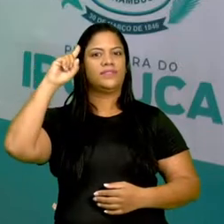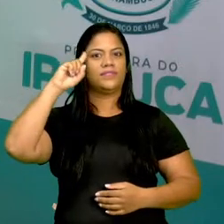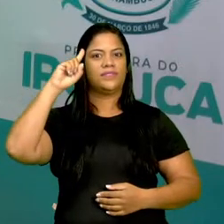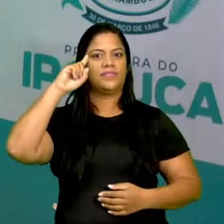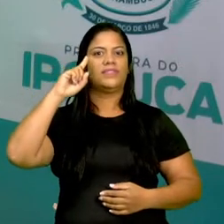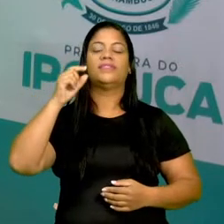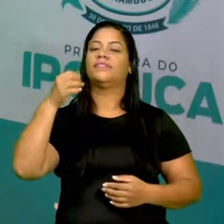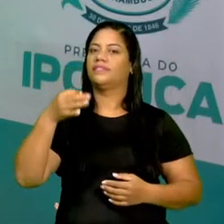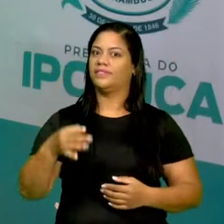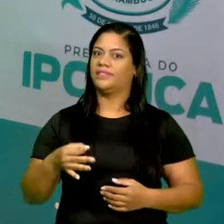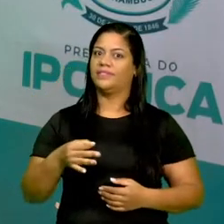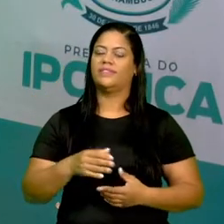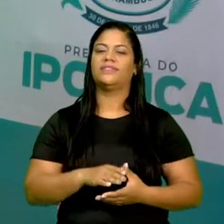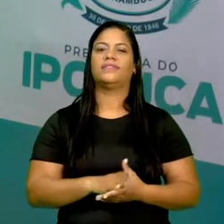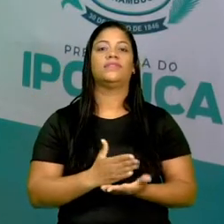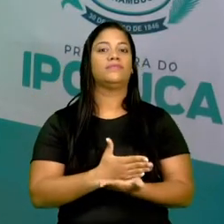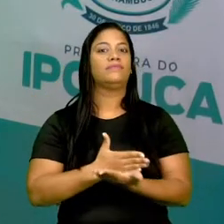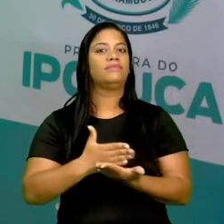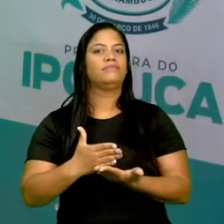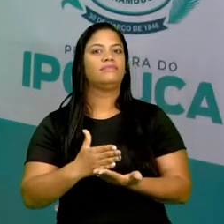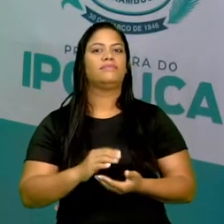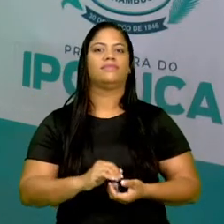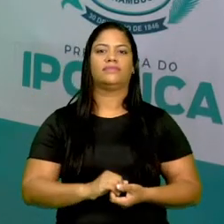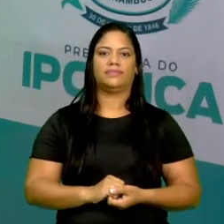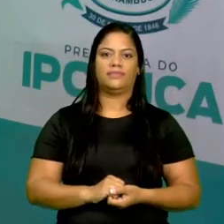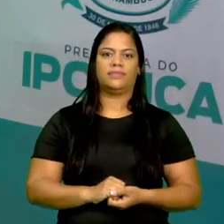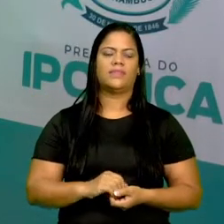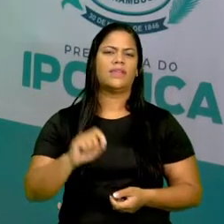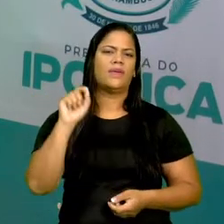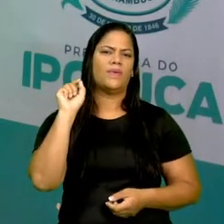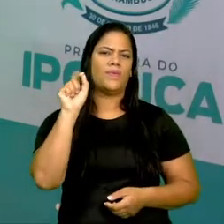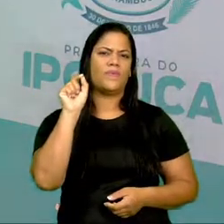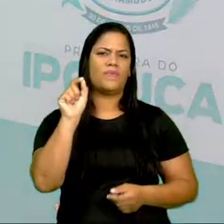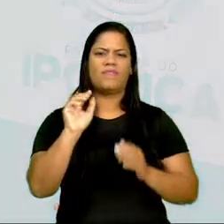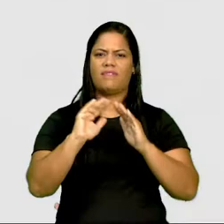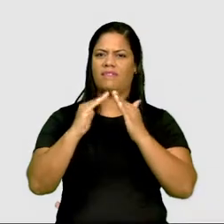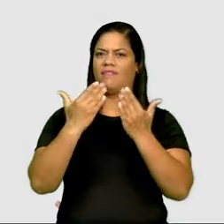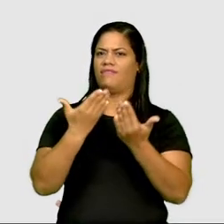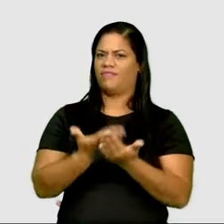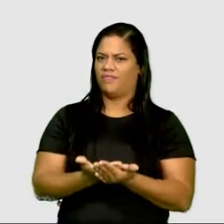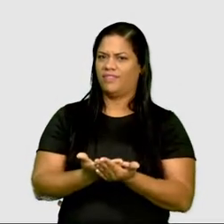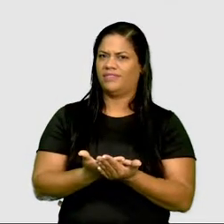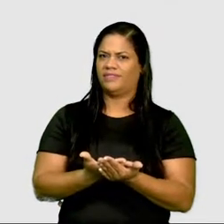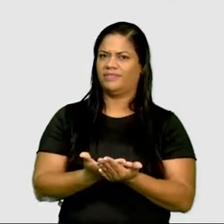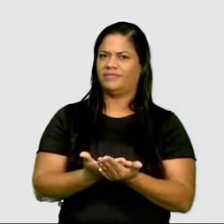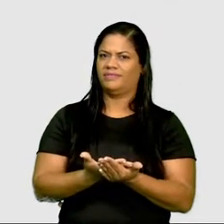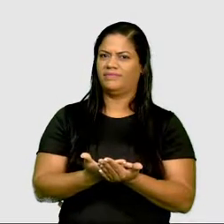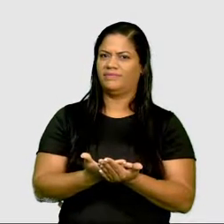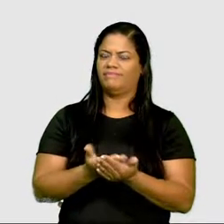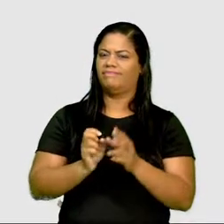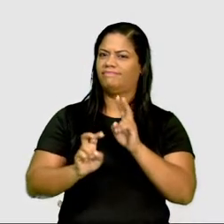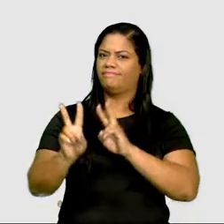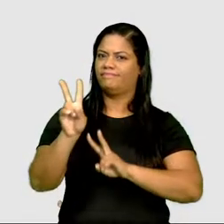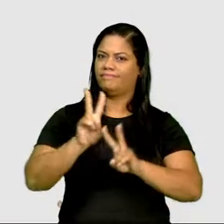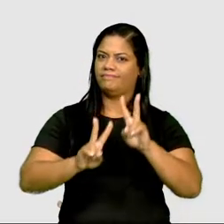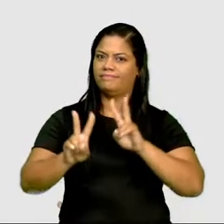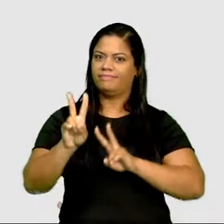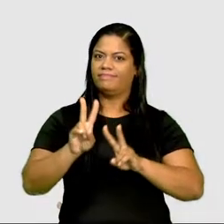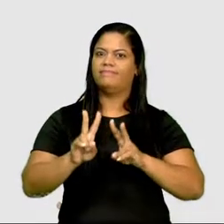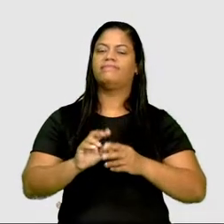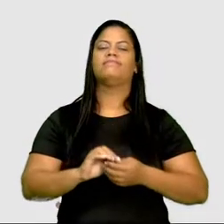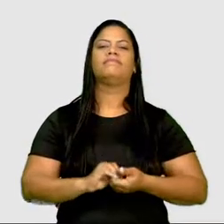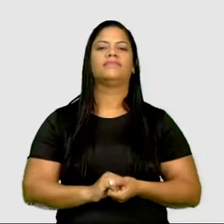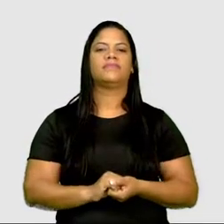dia, tá bom? Então vamos lá! O que é escola? Vamos analisar o nosso material.